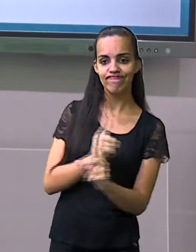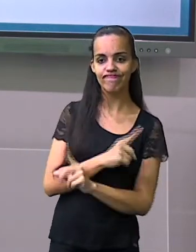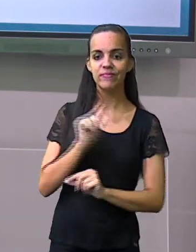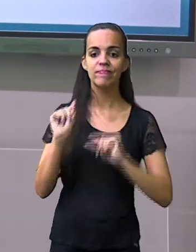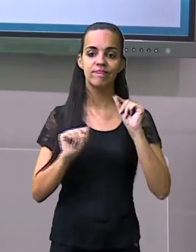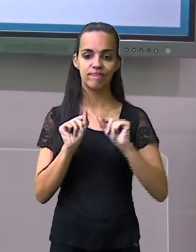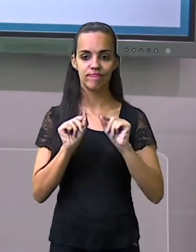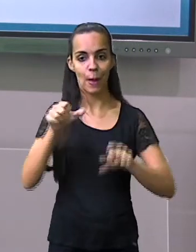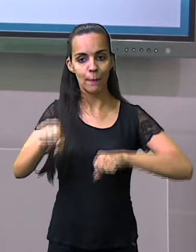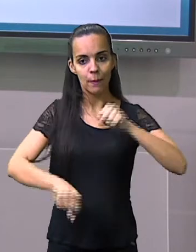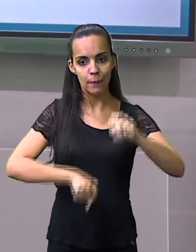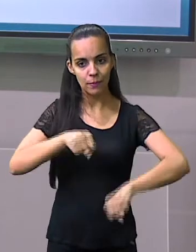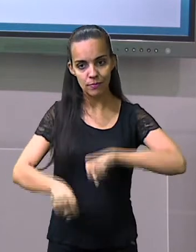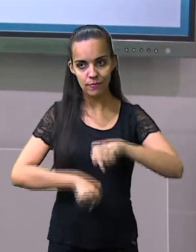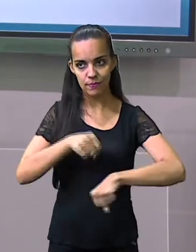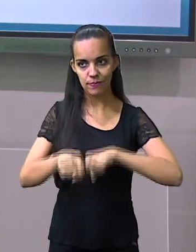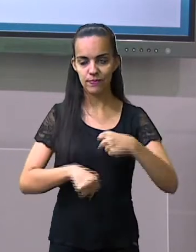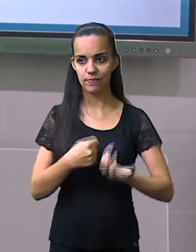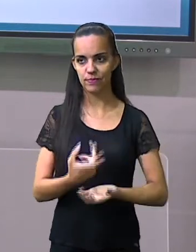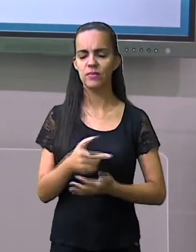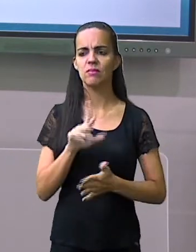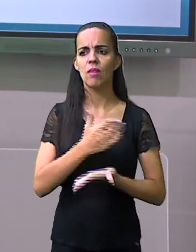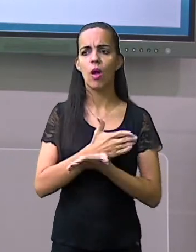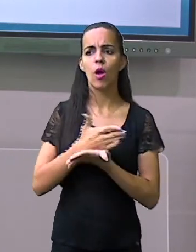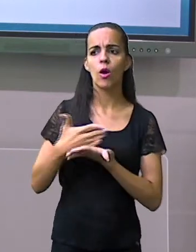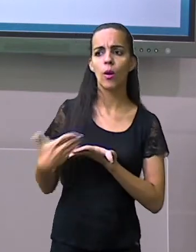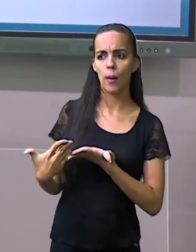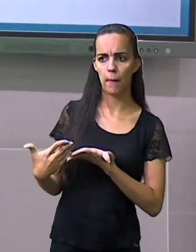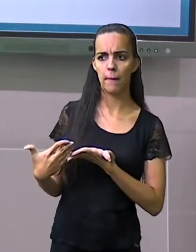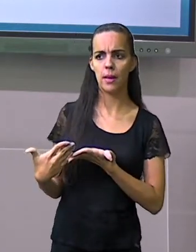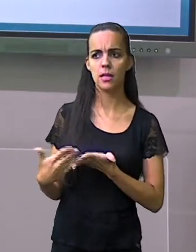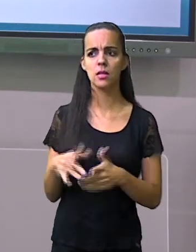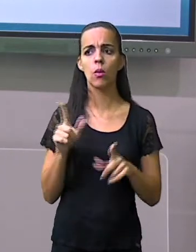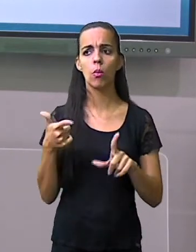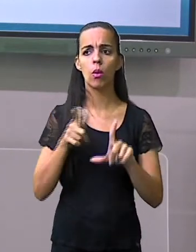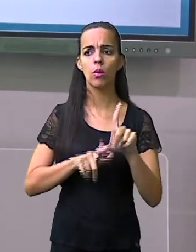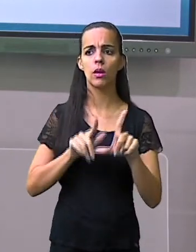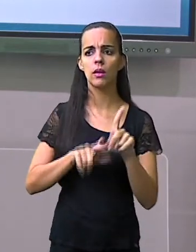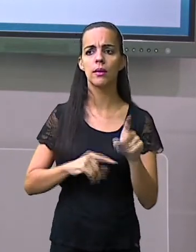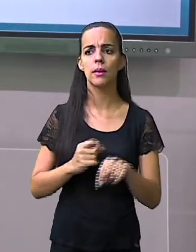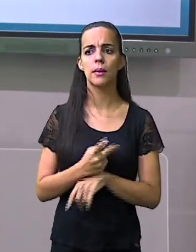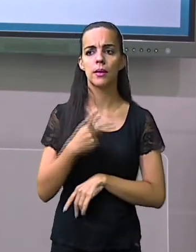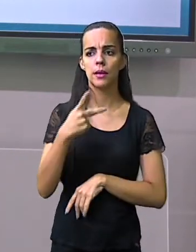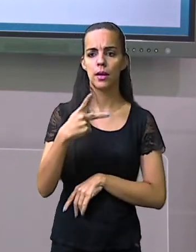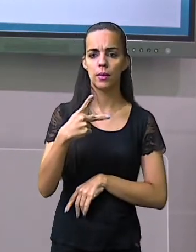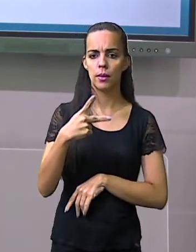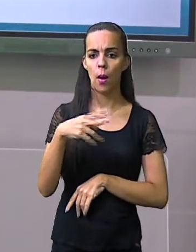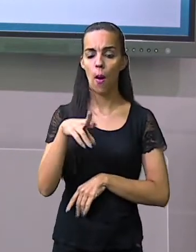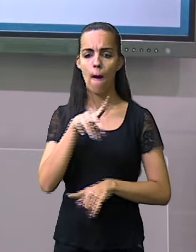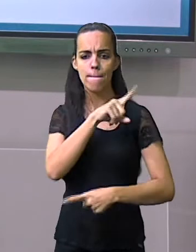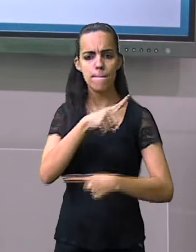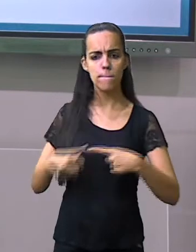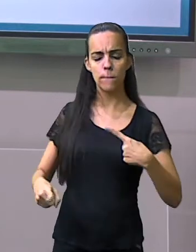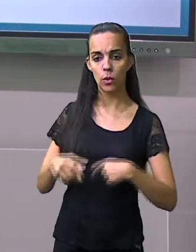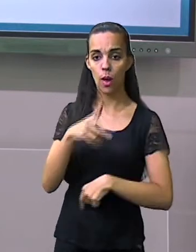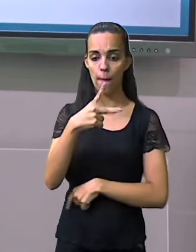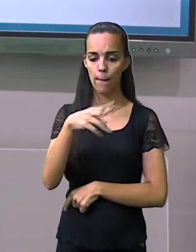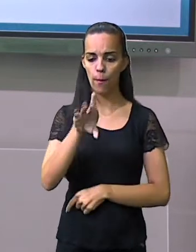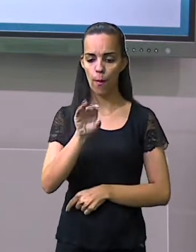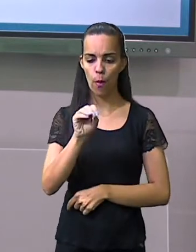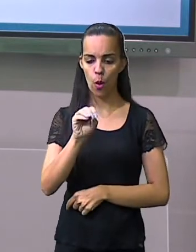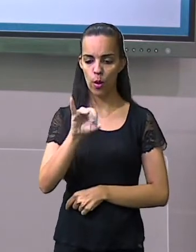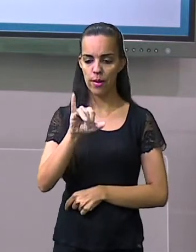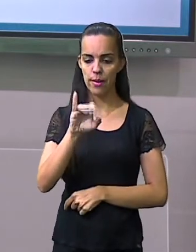proibido, começa com que letra? Nós vamos pensar que, ó, proibido é com a letra P.